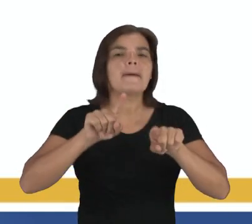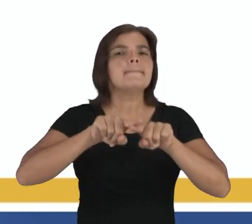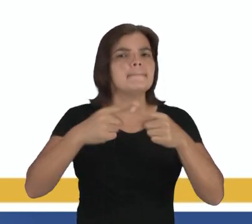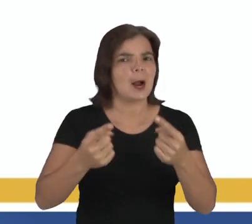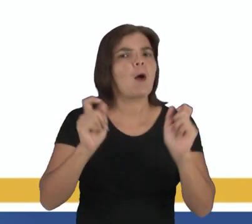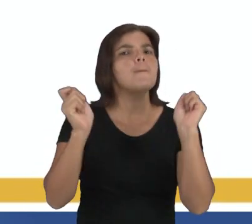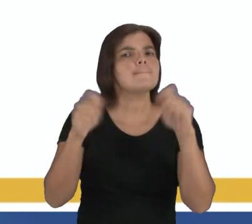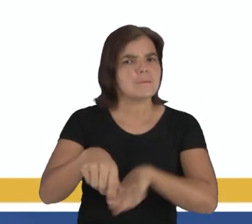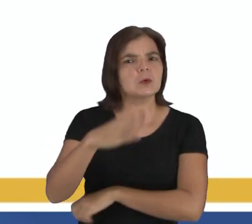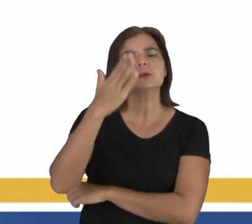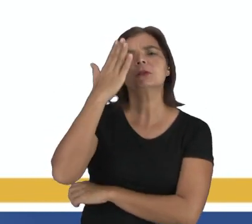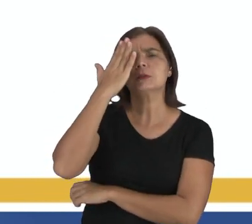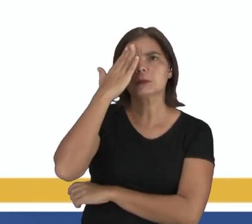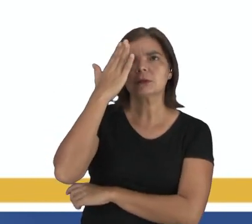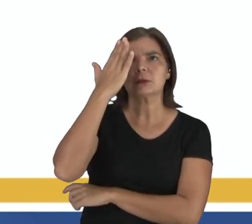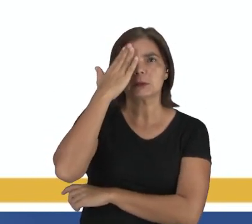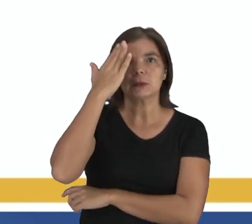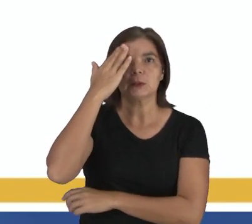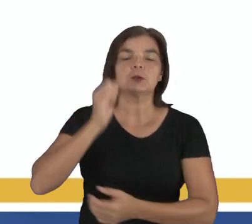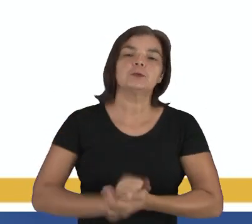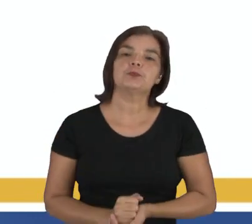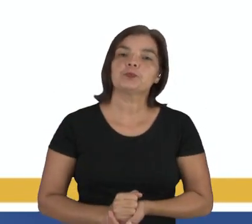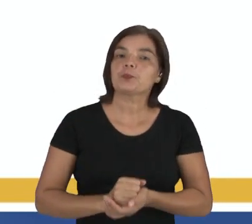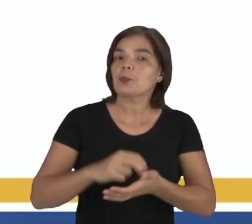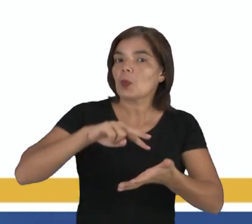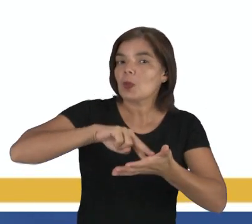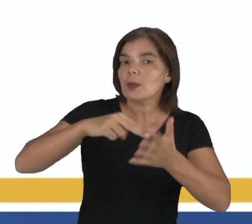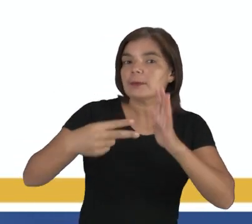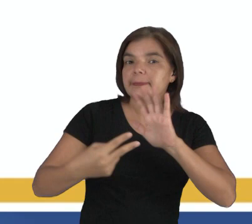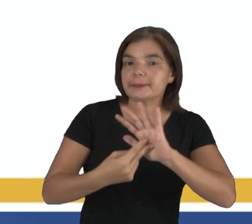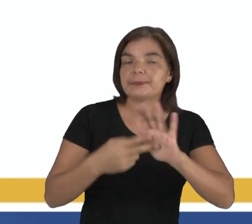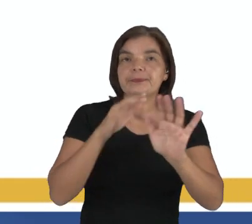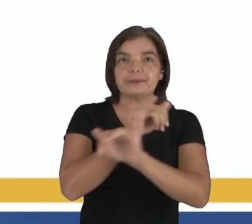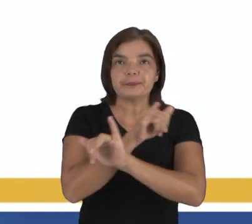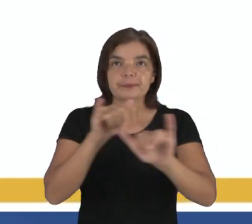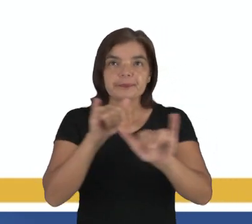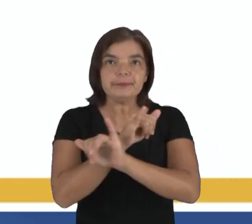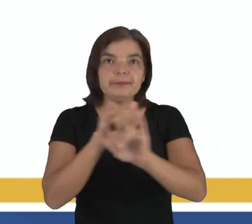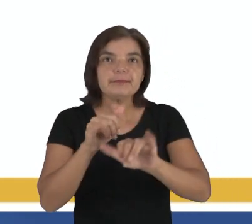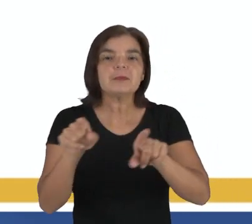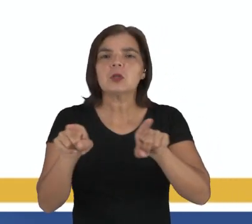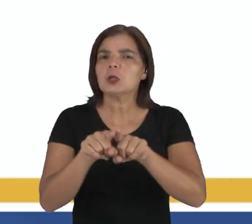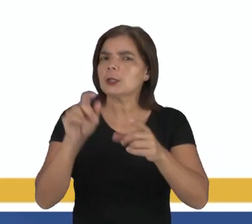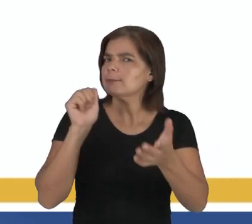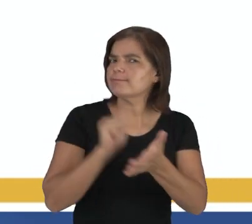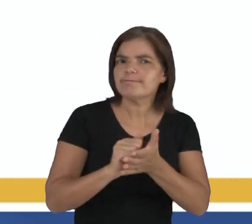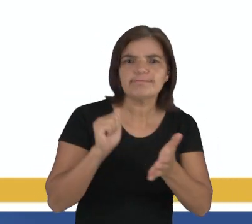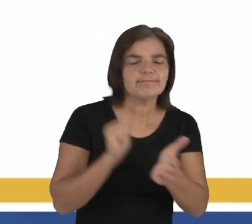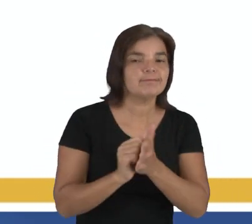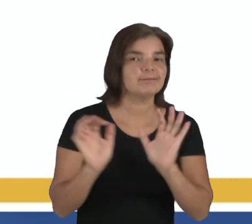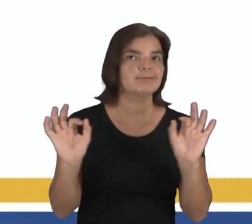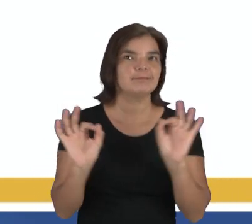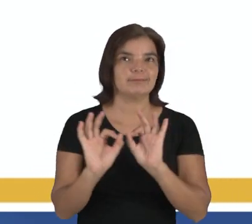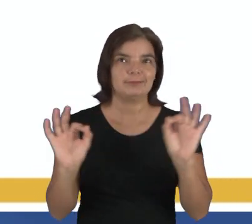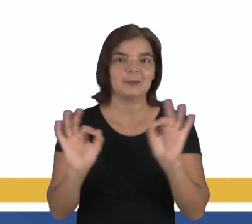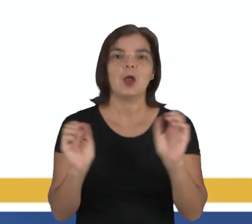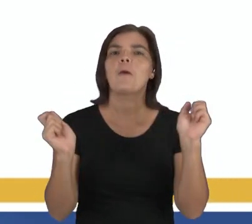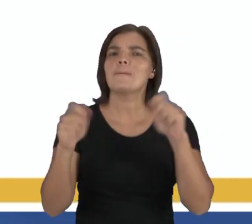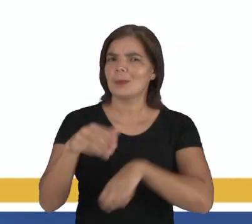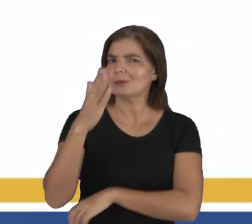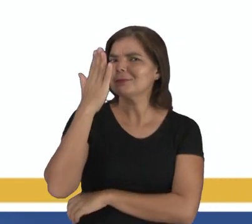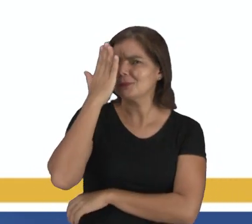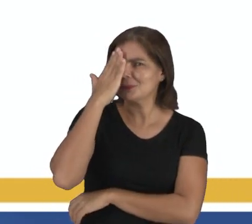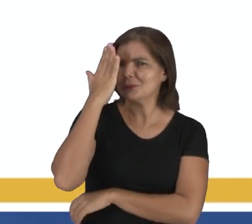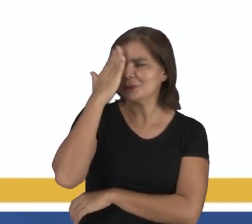Mas podem ser subentendidas. Ou seja, essas informações que não estão escritas